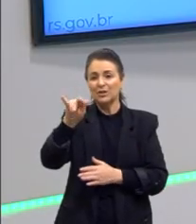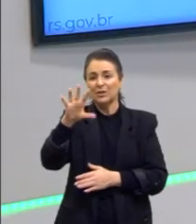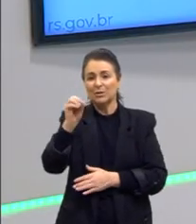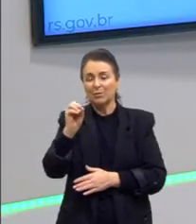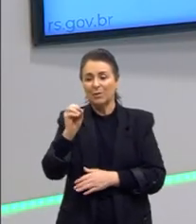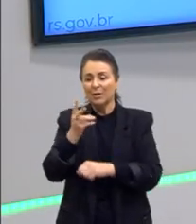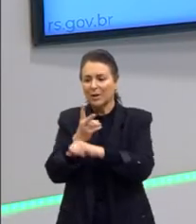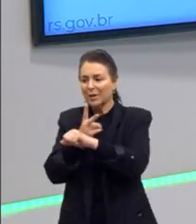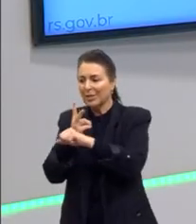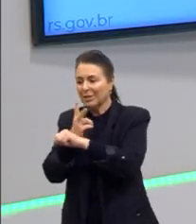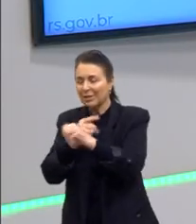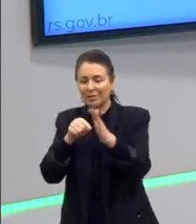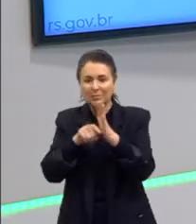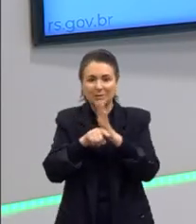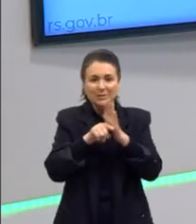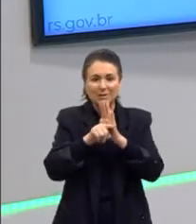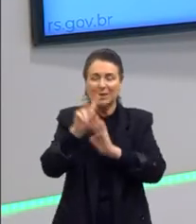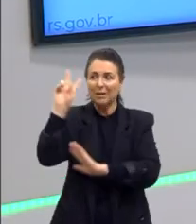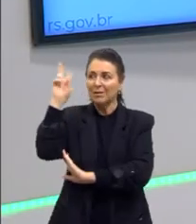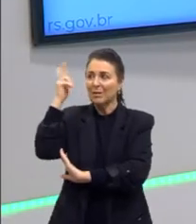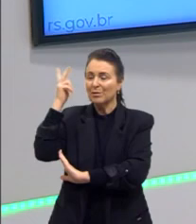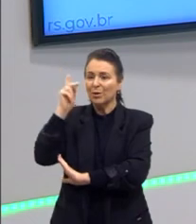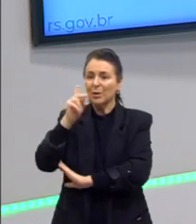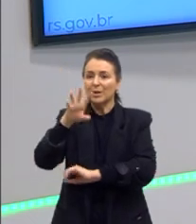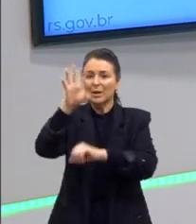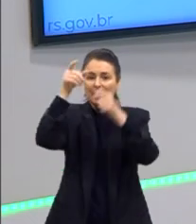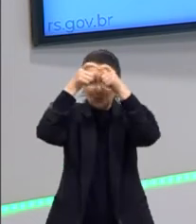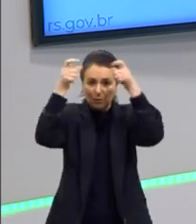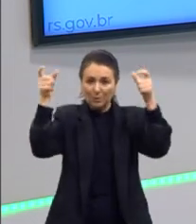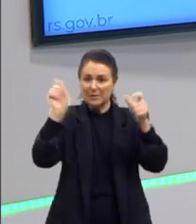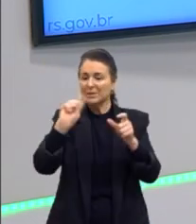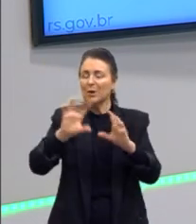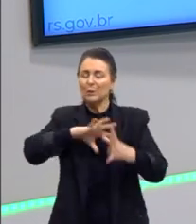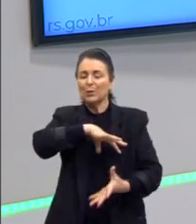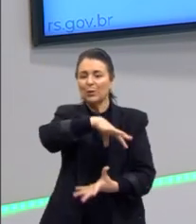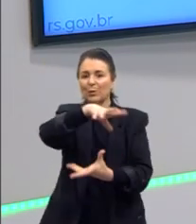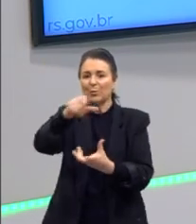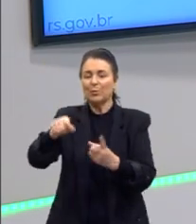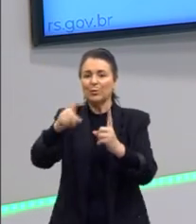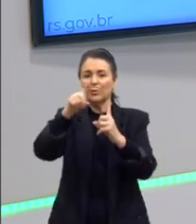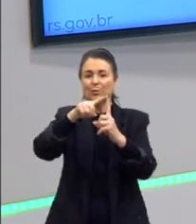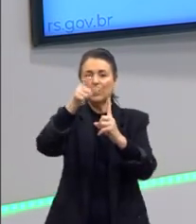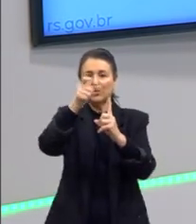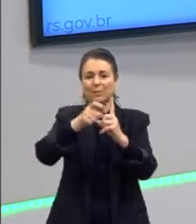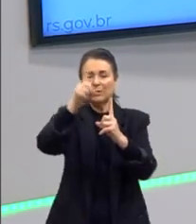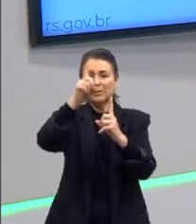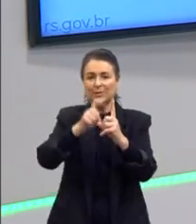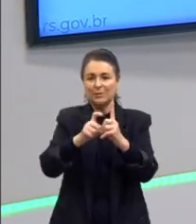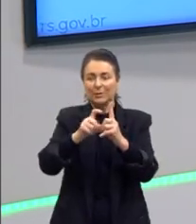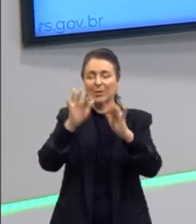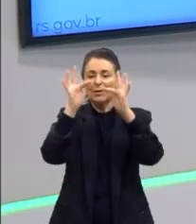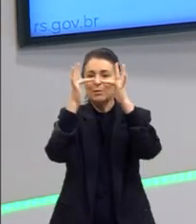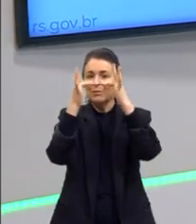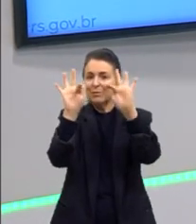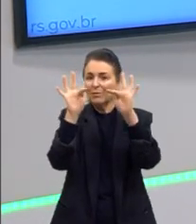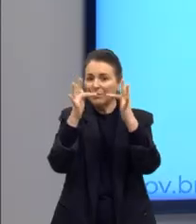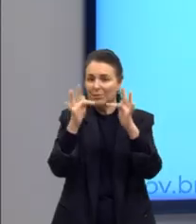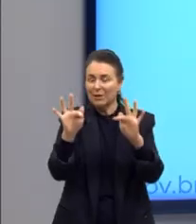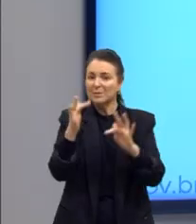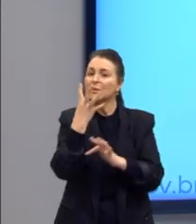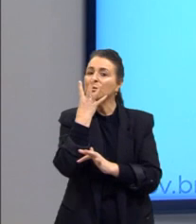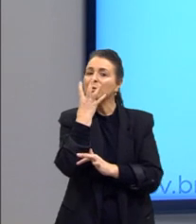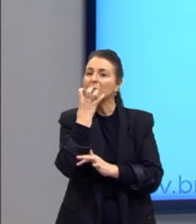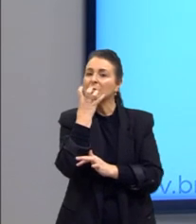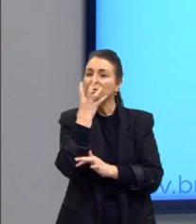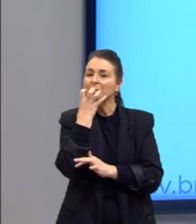a busca na história, esse conhecimento, e não mais no mundo metafísico. Ok, pessoal? Para fechar, claro, deixar uma frase do Nietzsche.